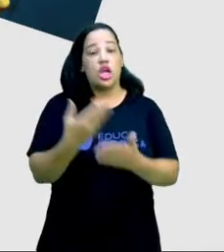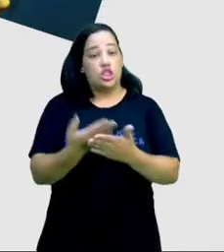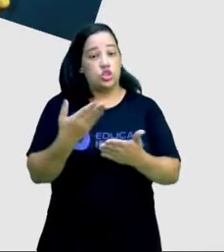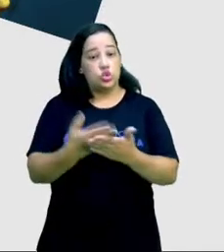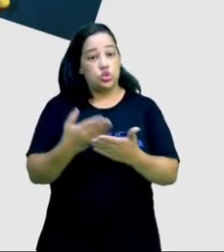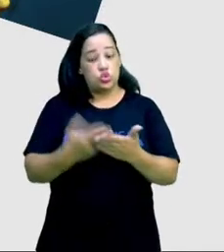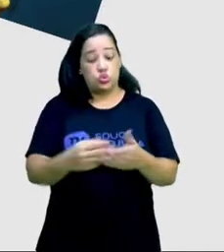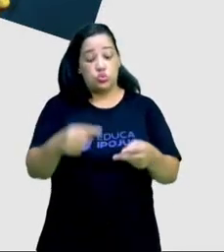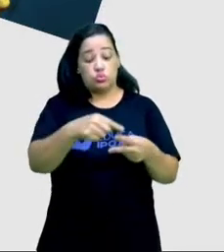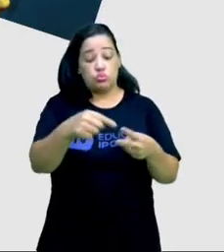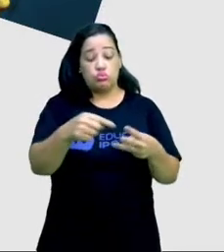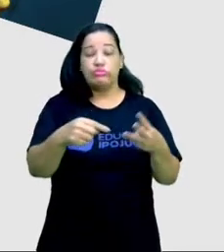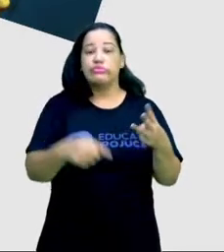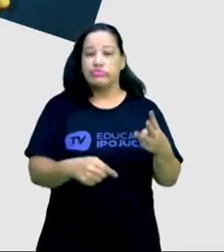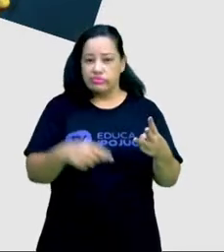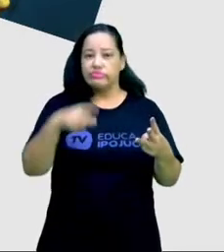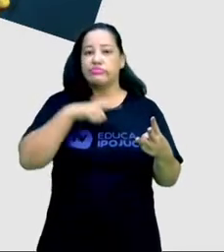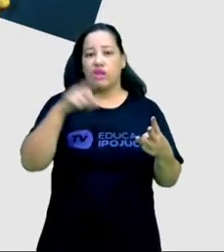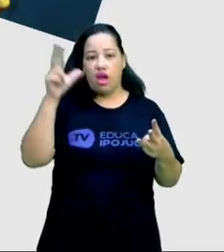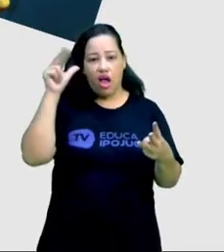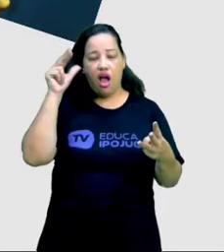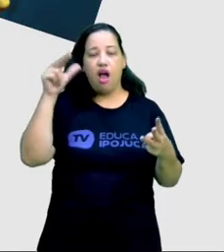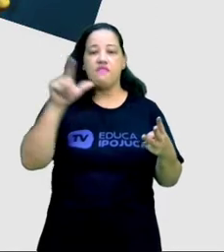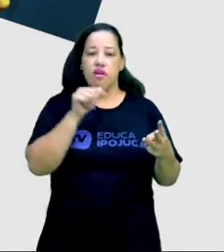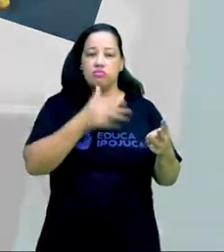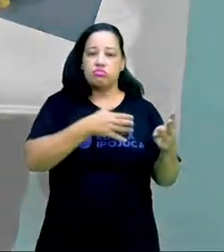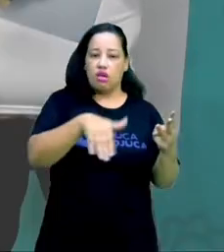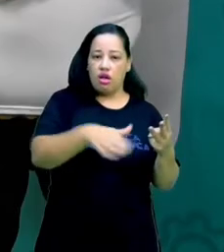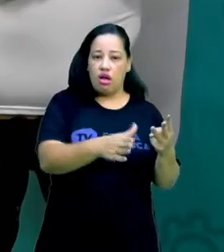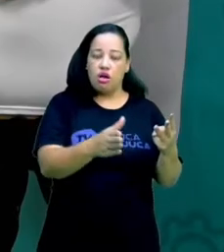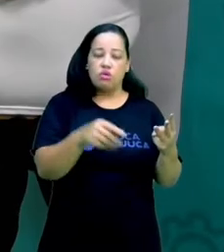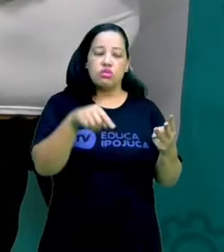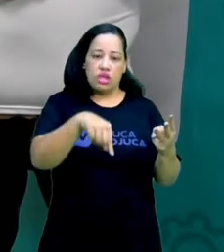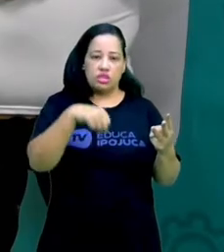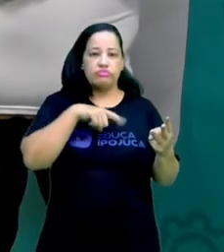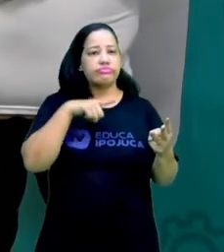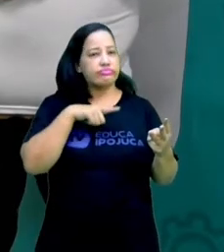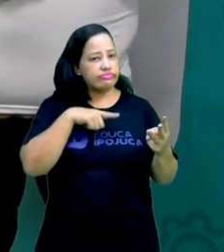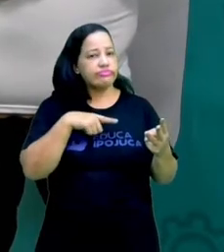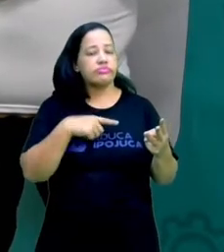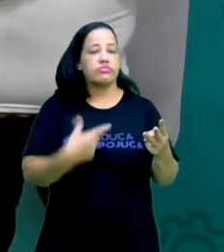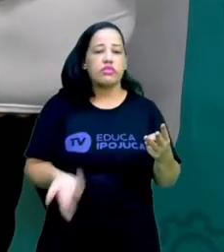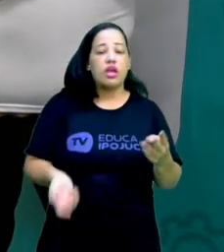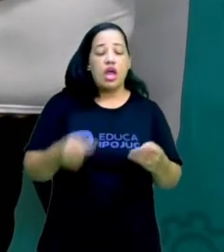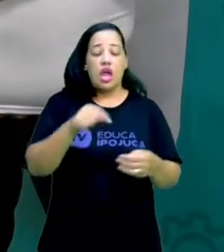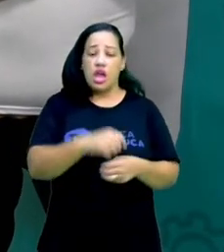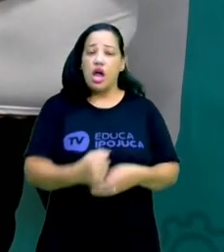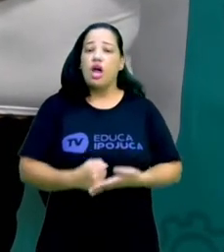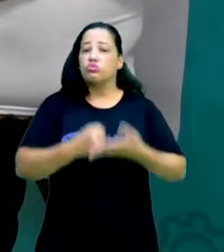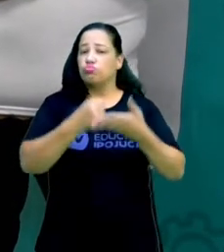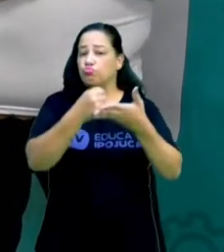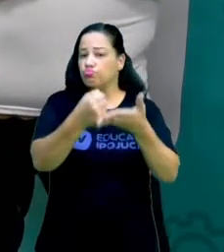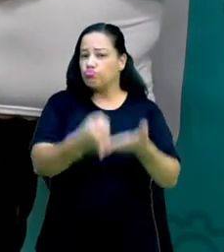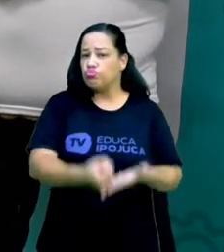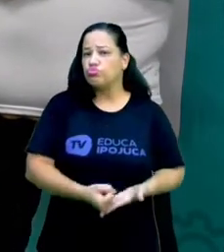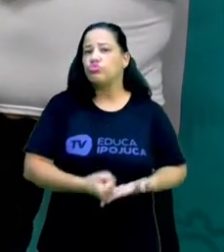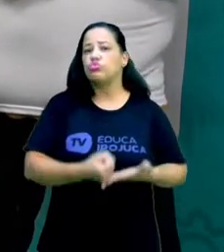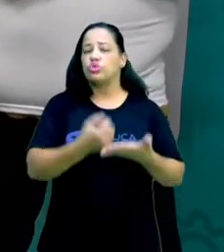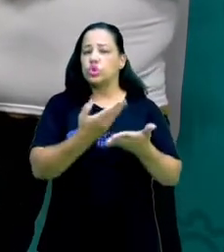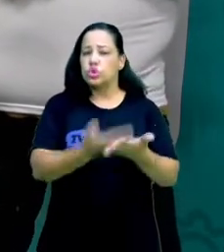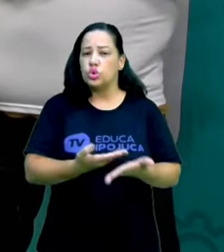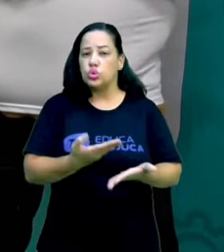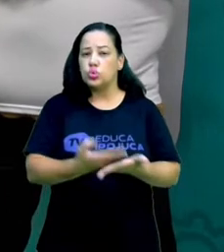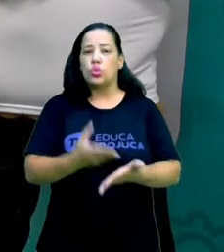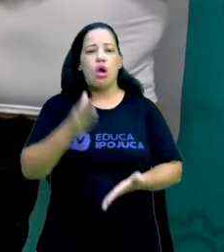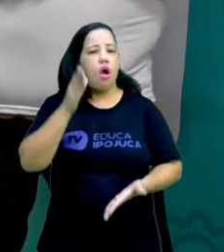existem aqui na nossa região. Além de auxiliar e estudar curiosidade